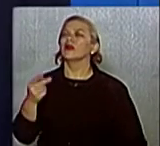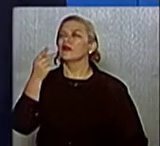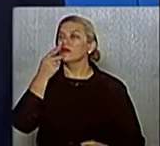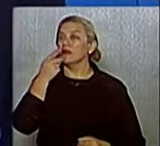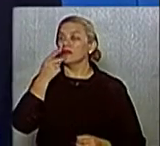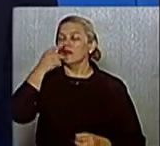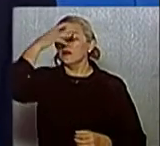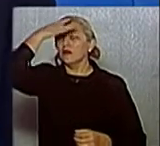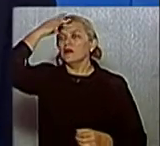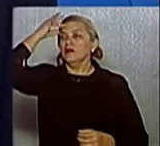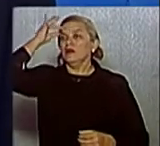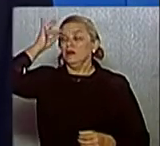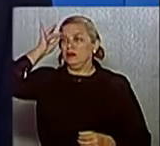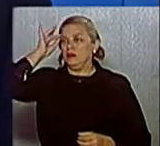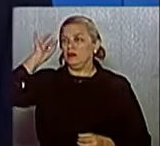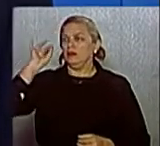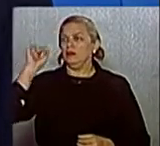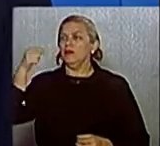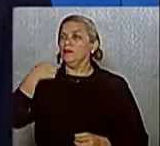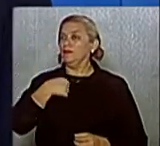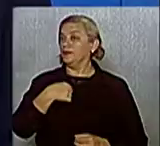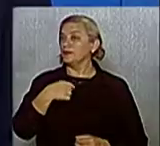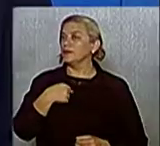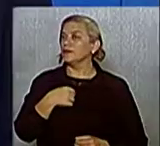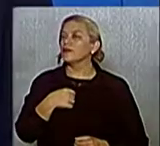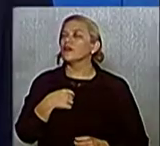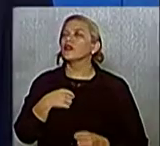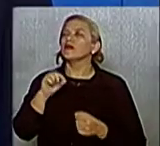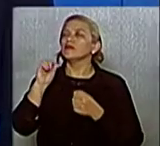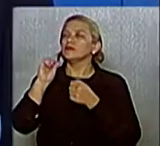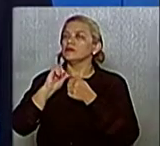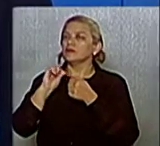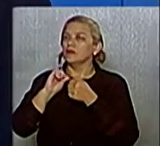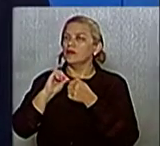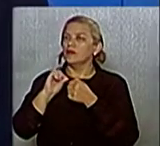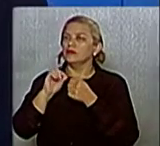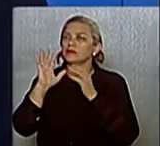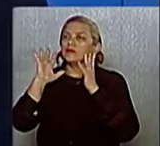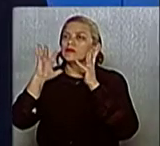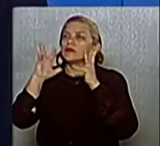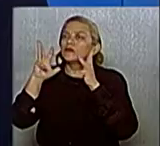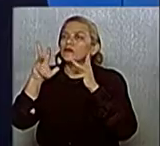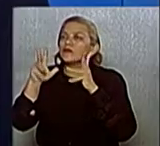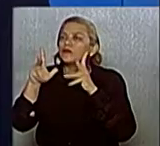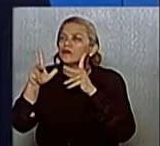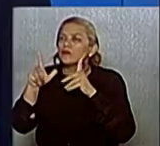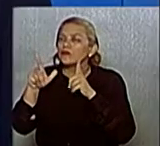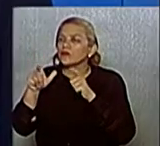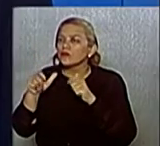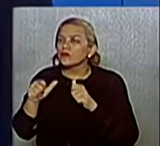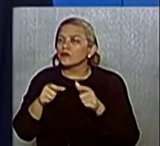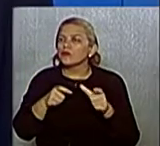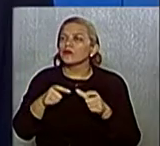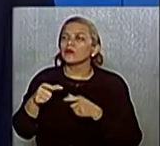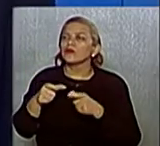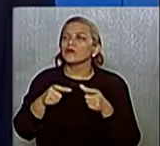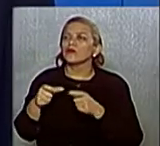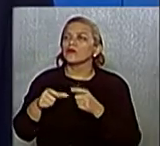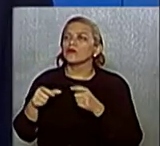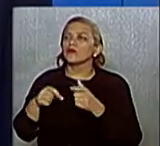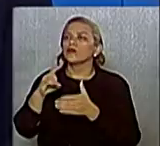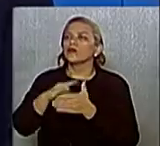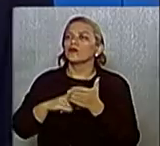à população que eu vou regularizar todos estes loteamentos que estão em situação irregular. Nós vamos